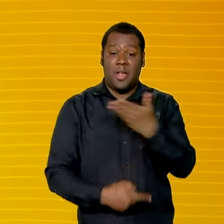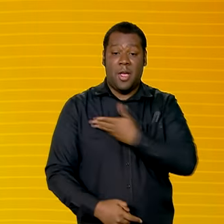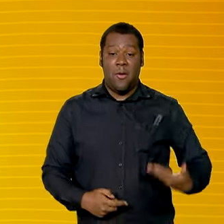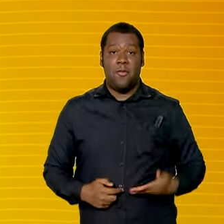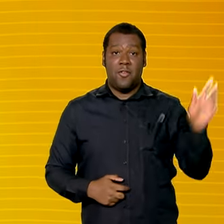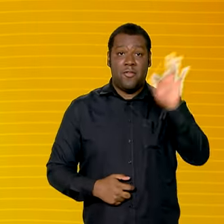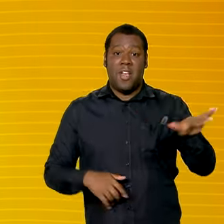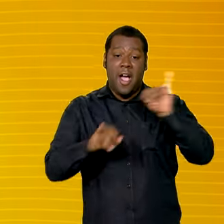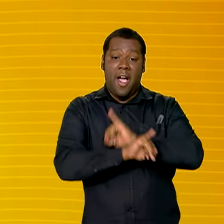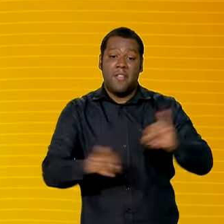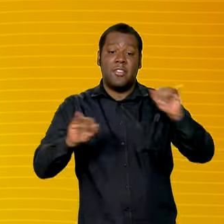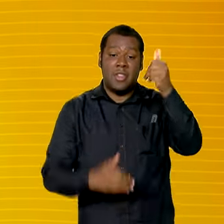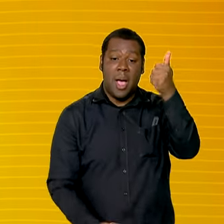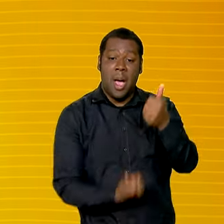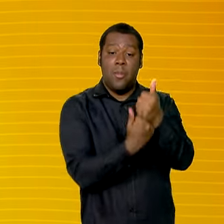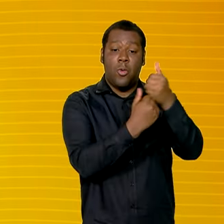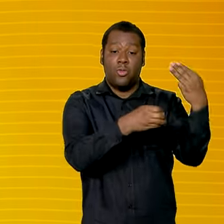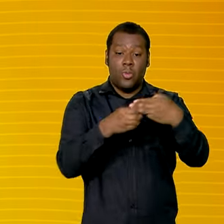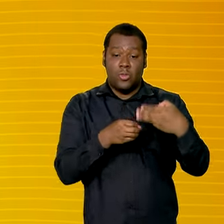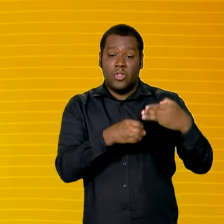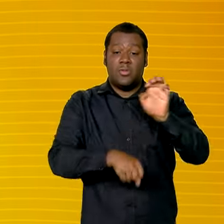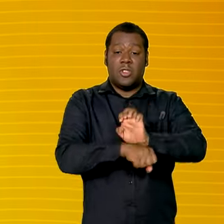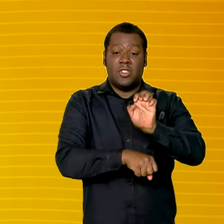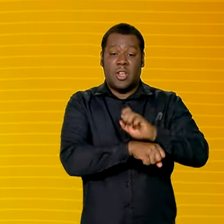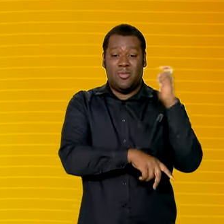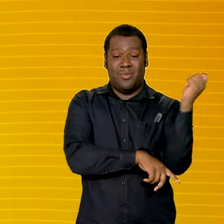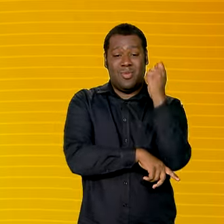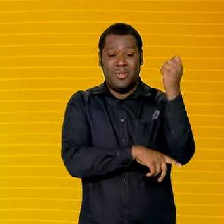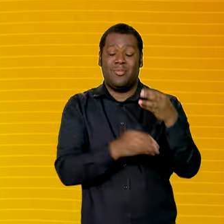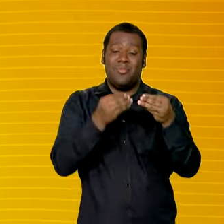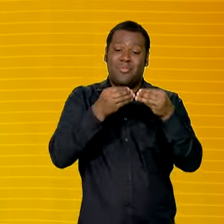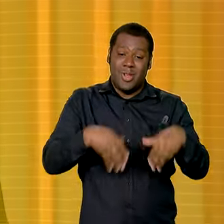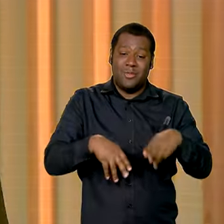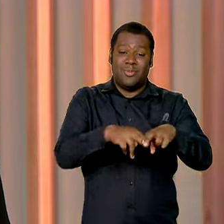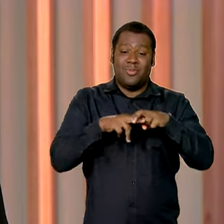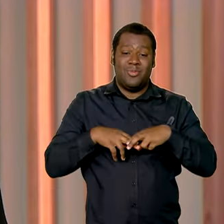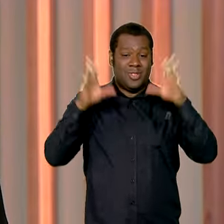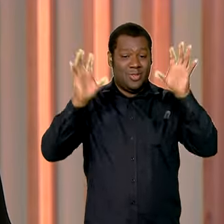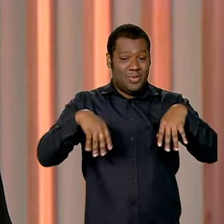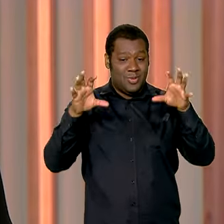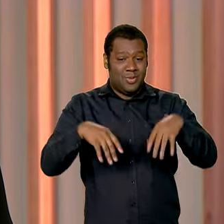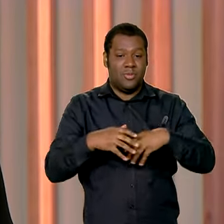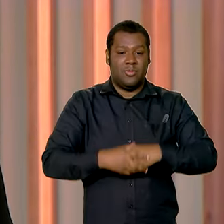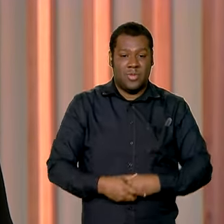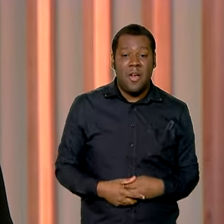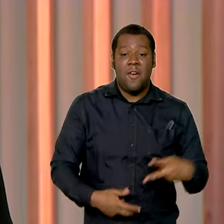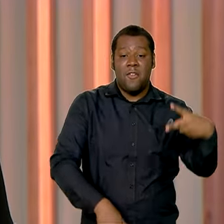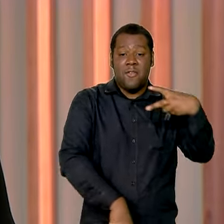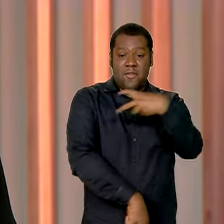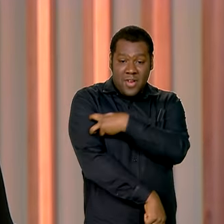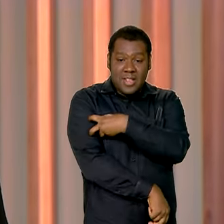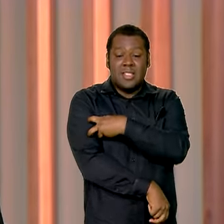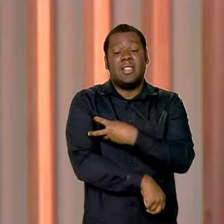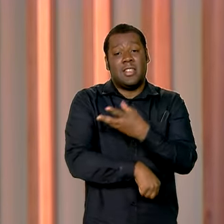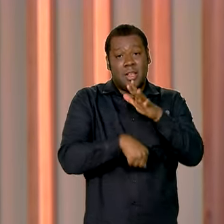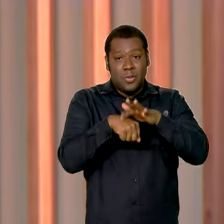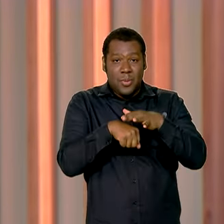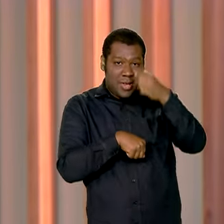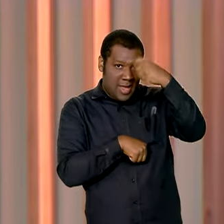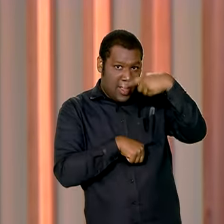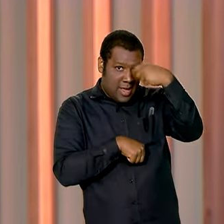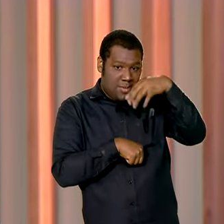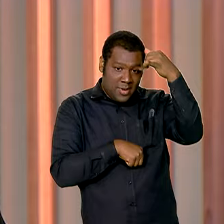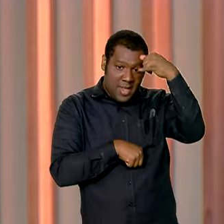anuncia apoio aos municípios gaúchos atingidos pelas chuvas. E vacina contra a gripe, a